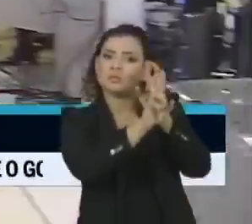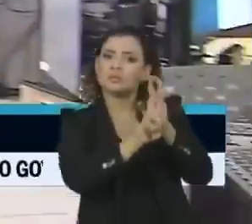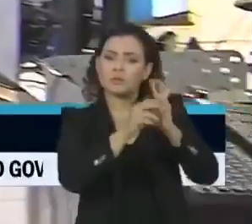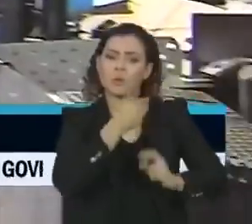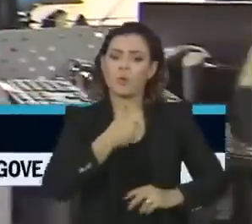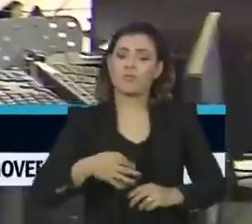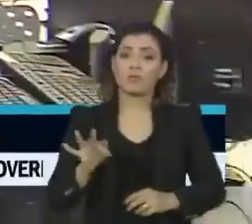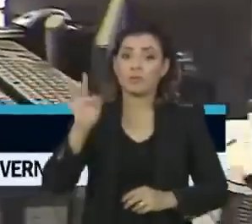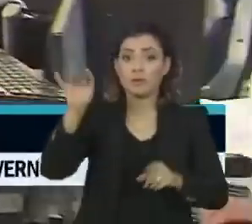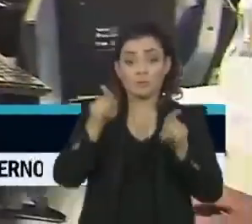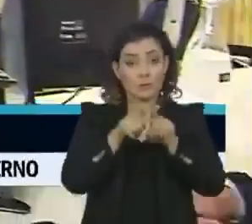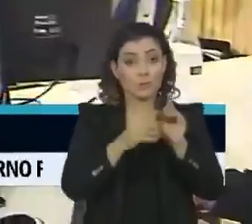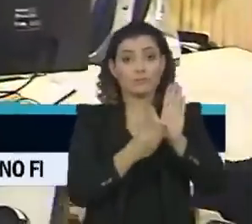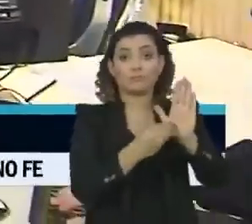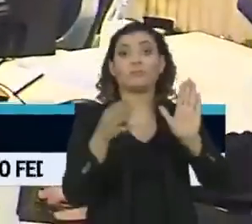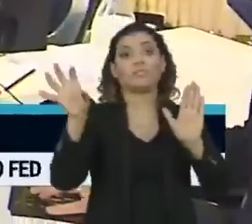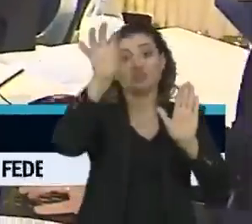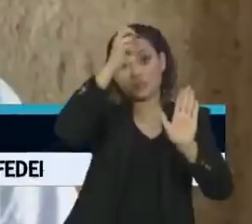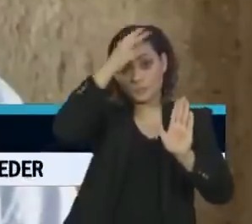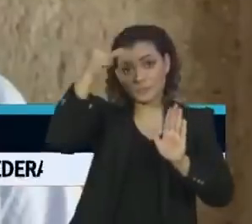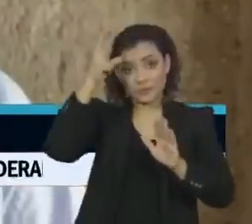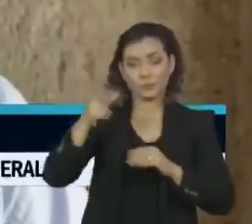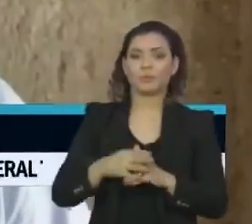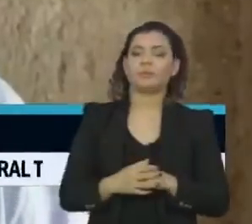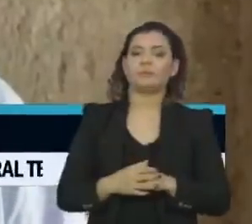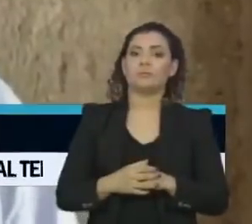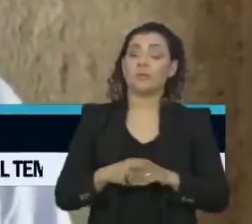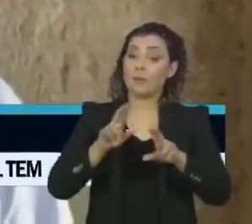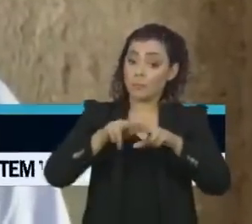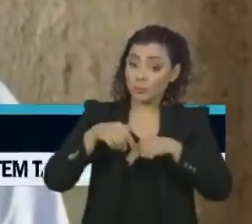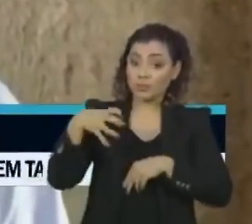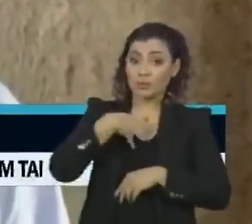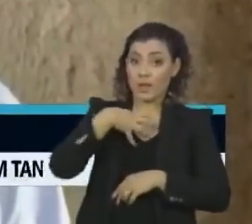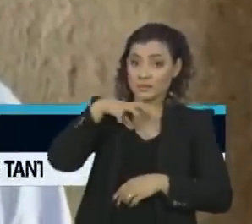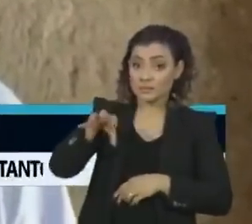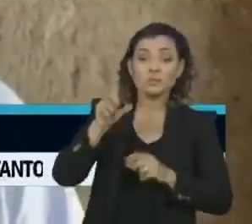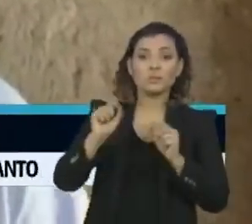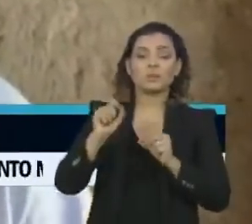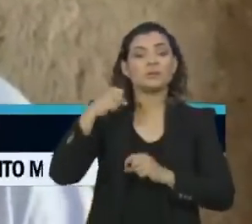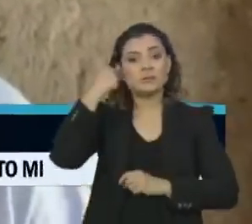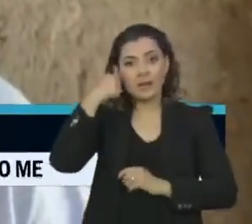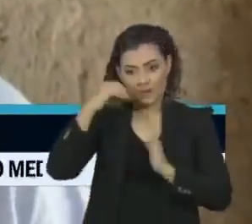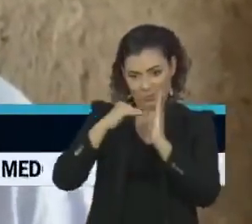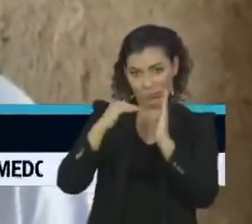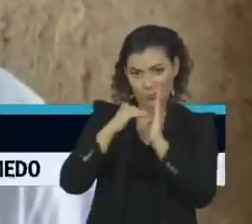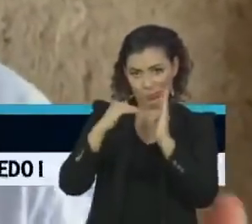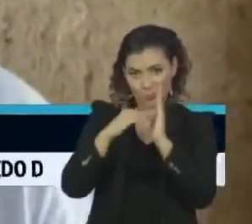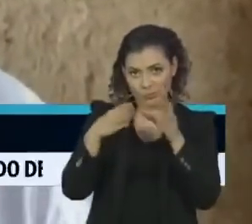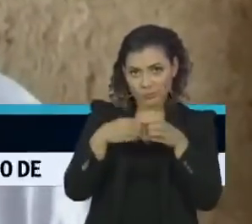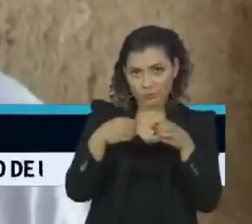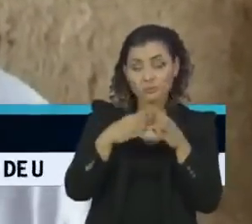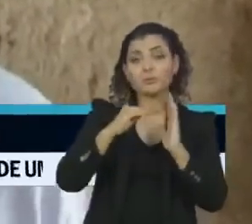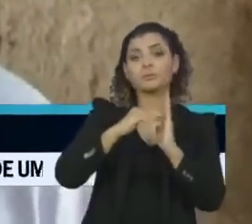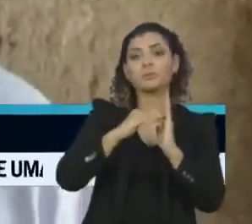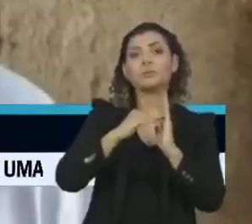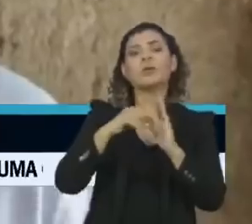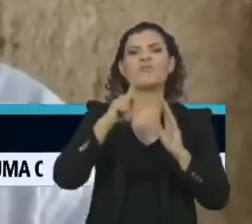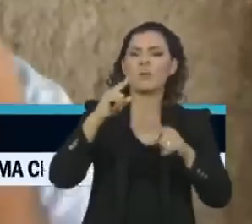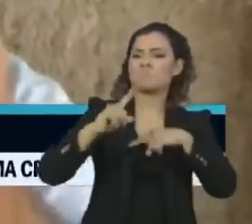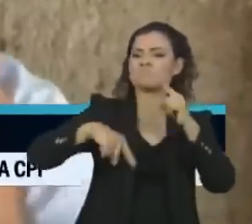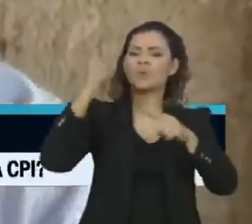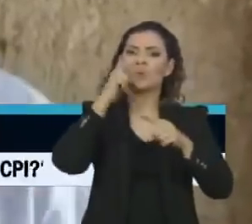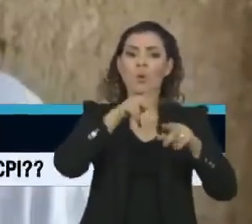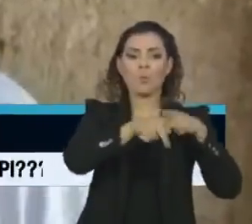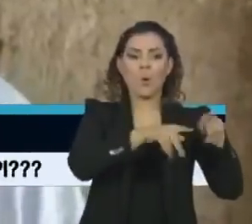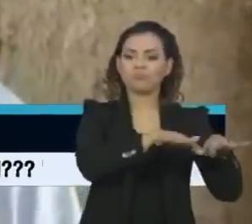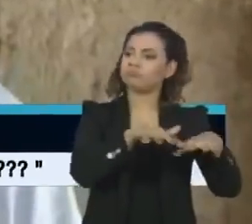governo federal, incluir também estados e municípios. Dessa forma, o Senado vai sair maior perante a opinião